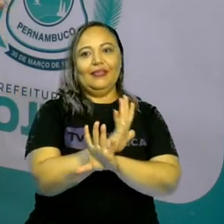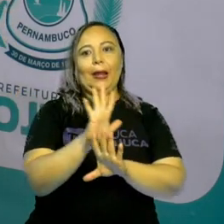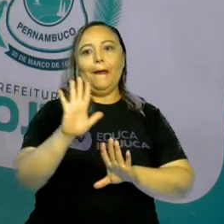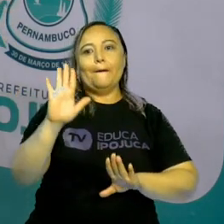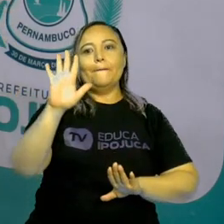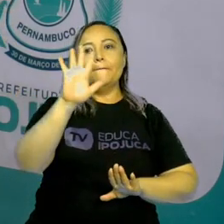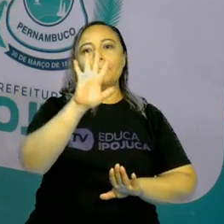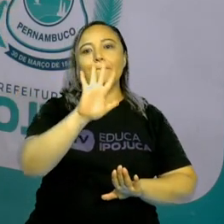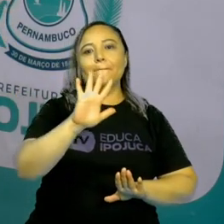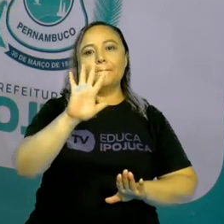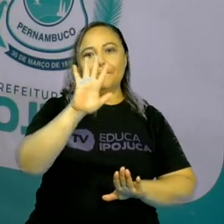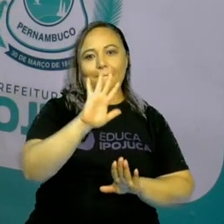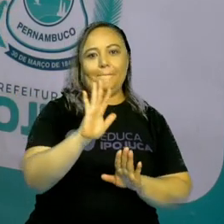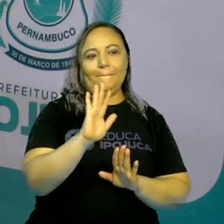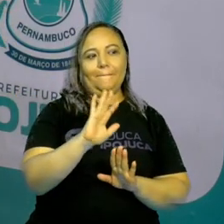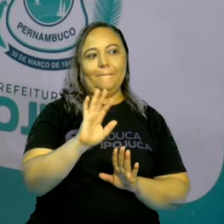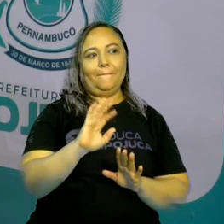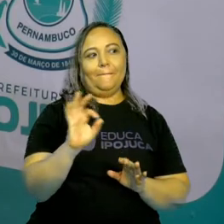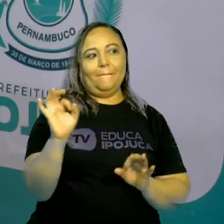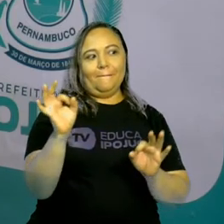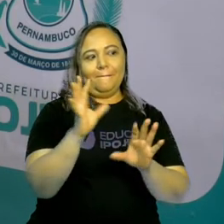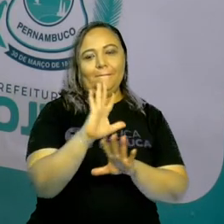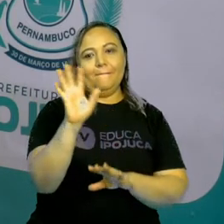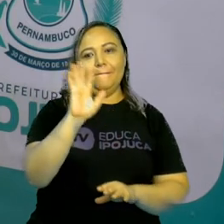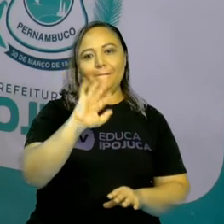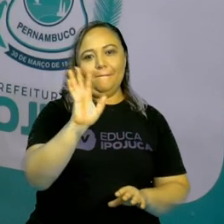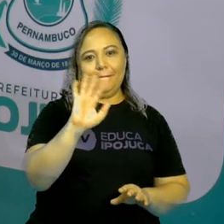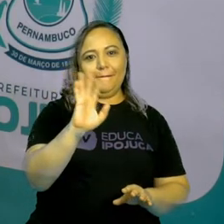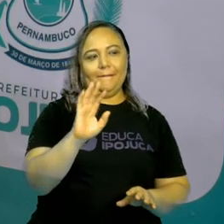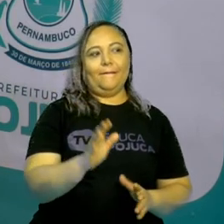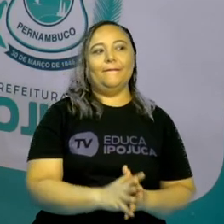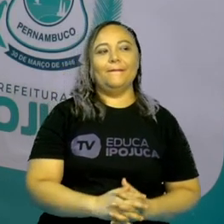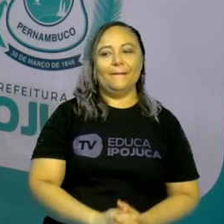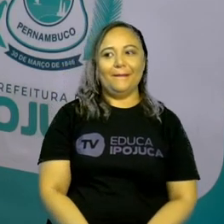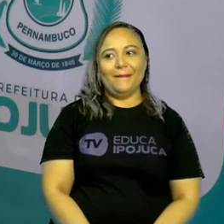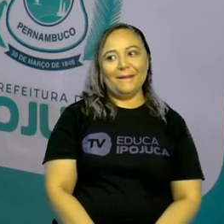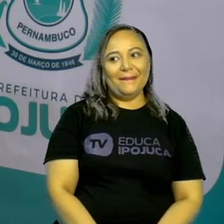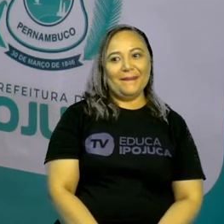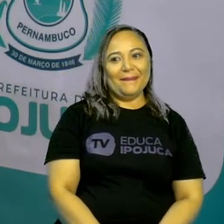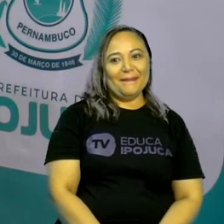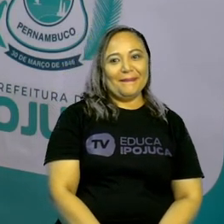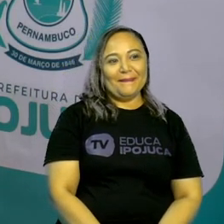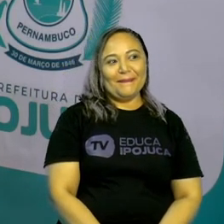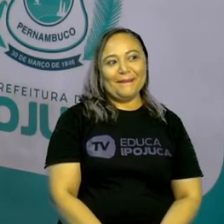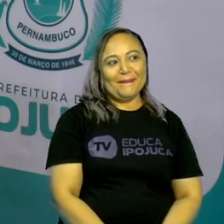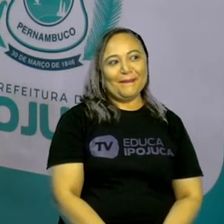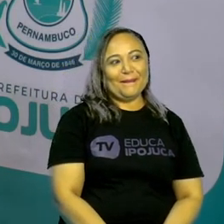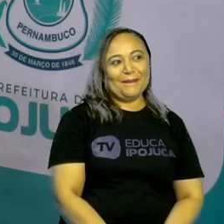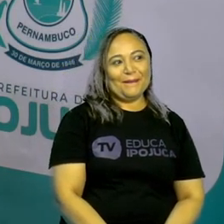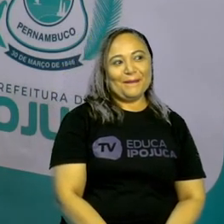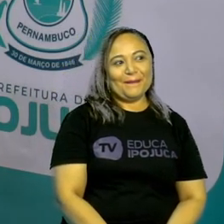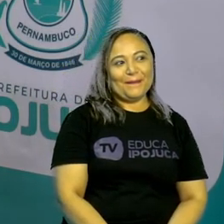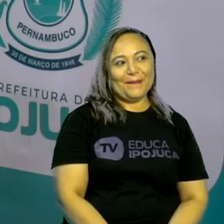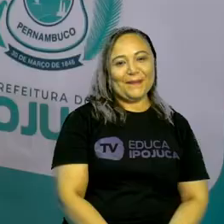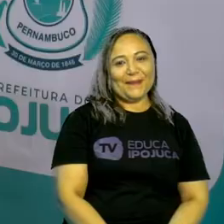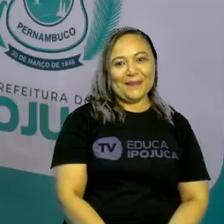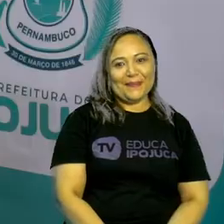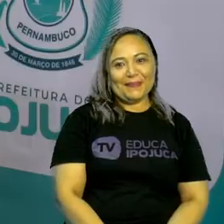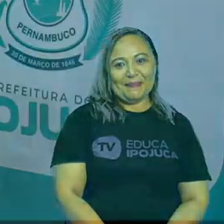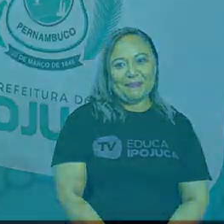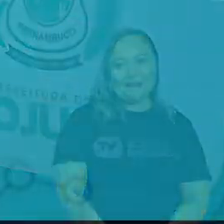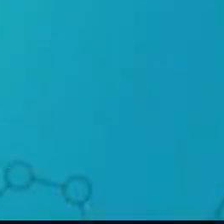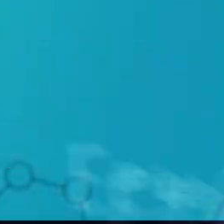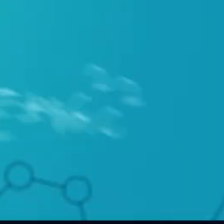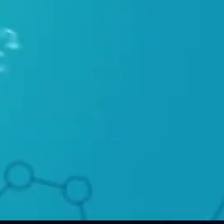agradecer. Obrigada pela presença, pela companhia. Beijo para vocês. E tchau, até a próxima aula.